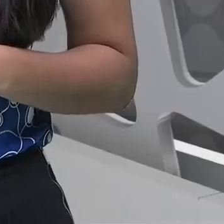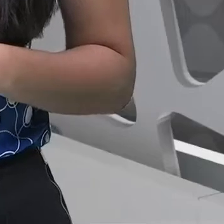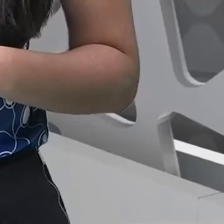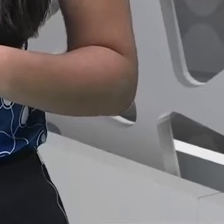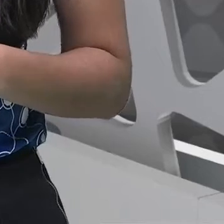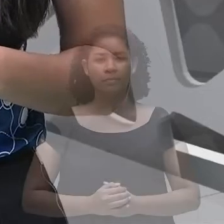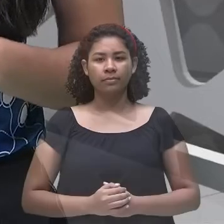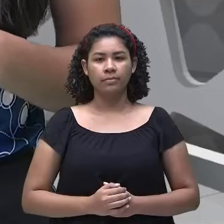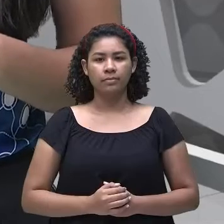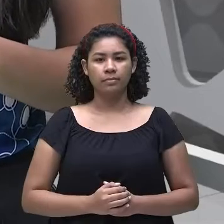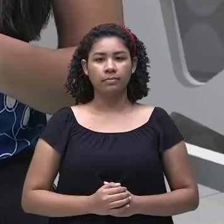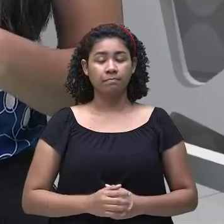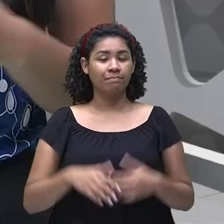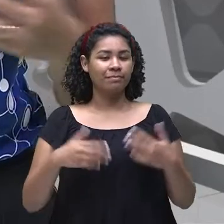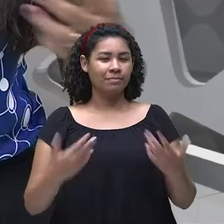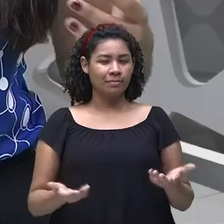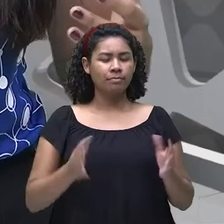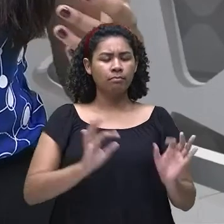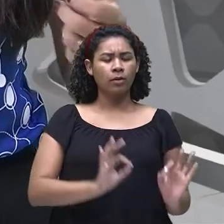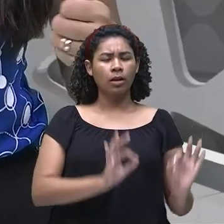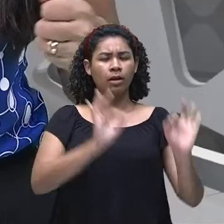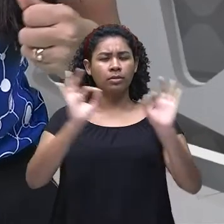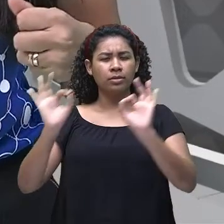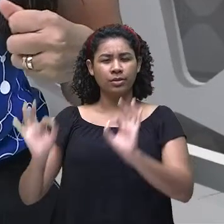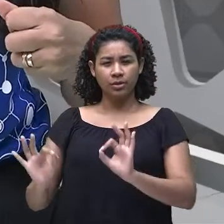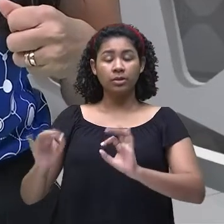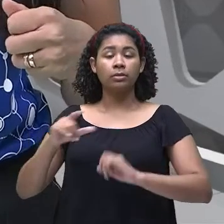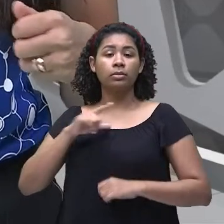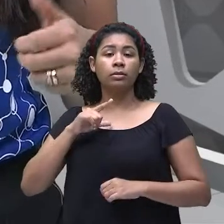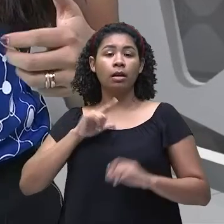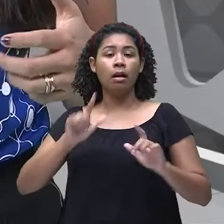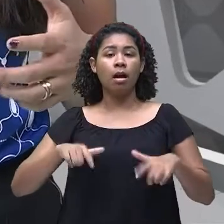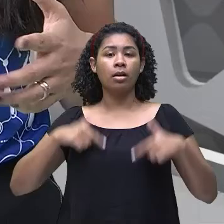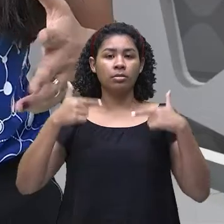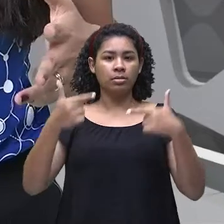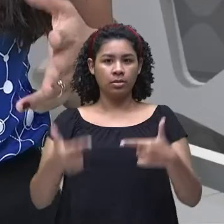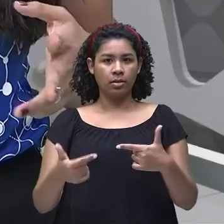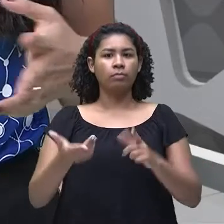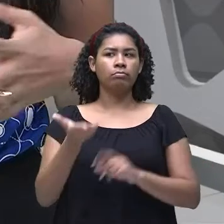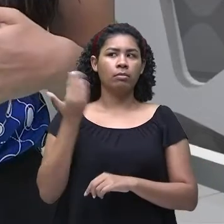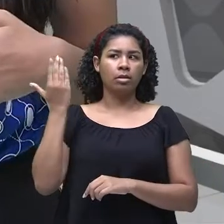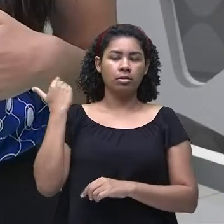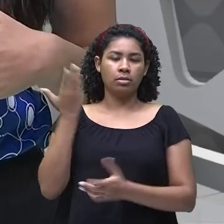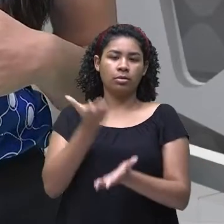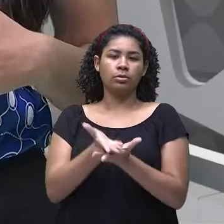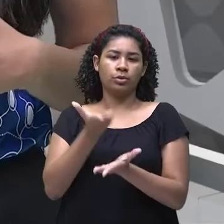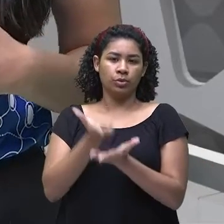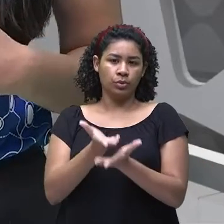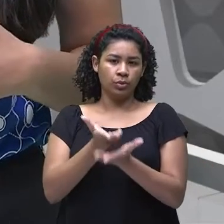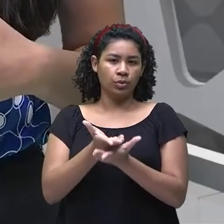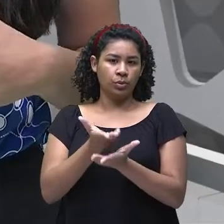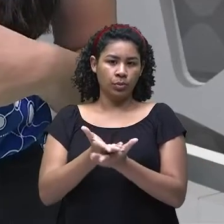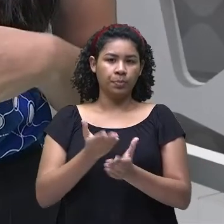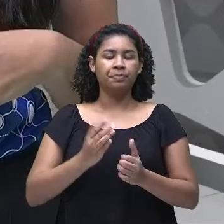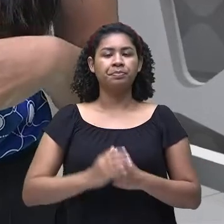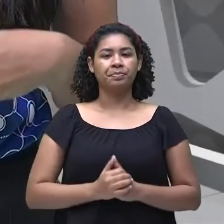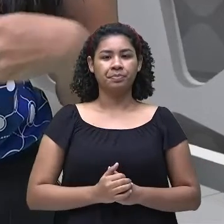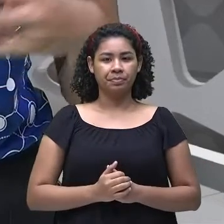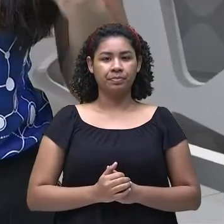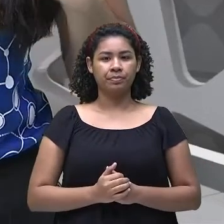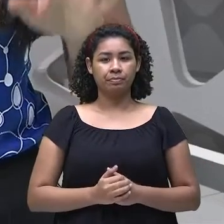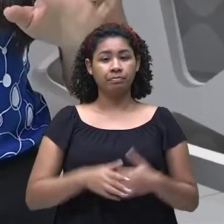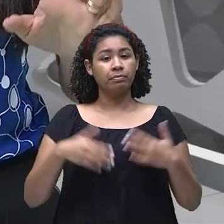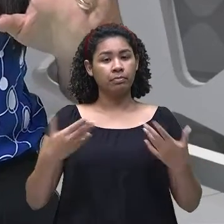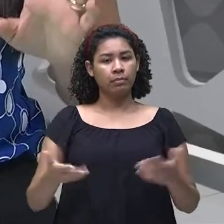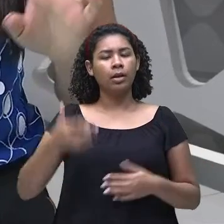Então, nós vimos aí o vídeo com algumas ações que nós já tínhamos estudado nas nossas aulas, né? E a gente vai